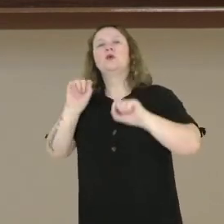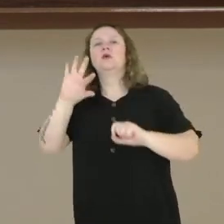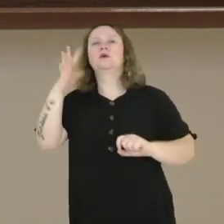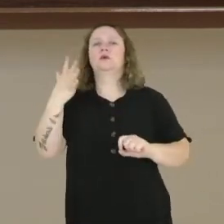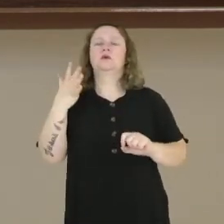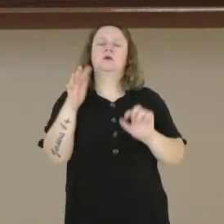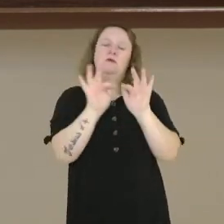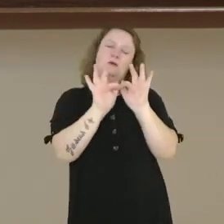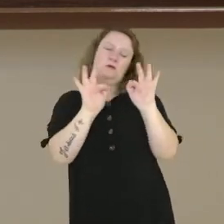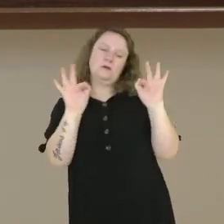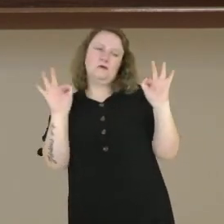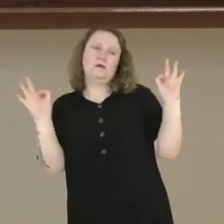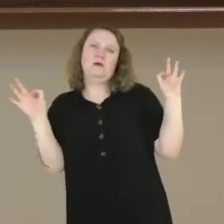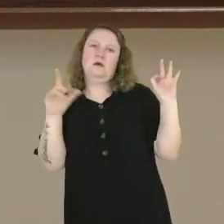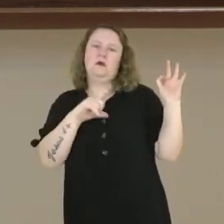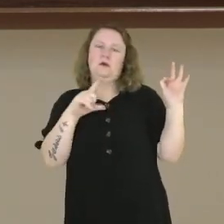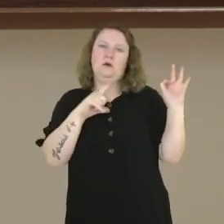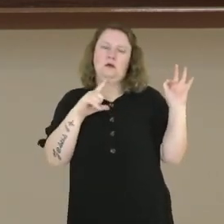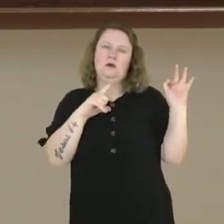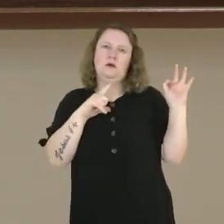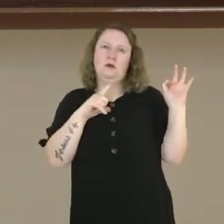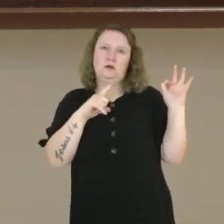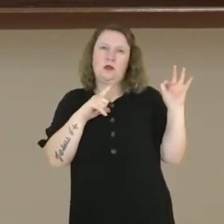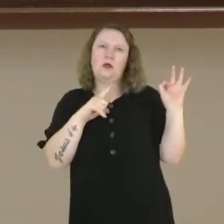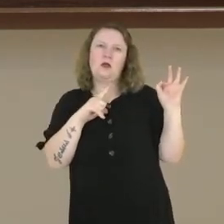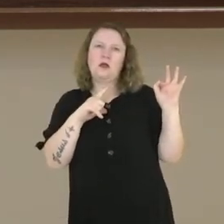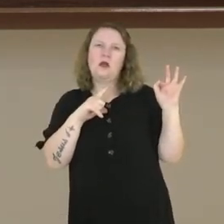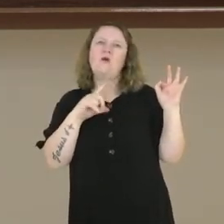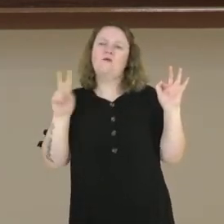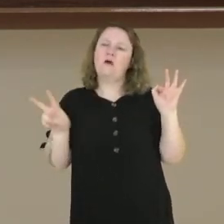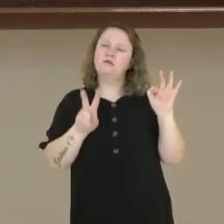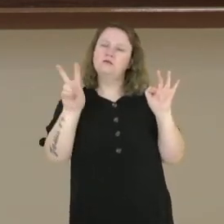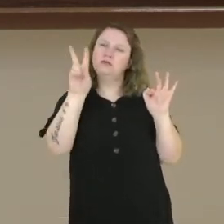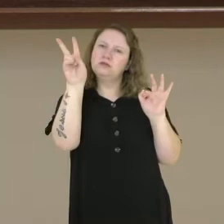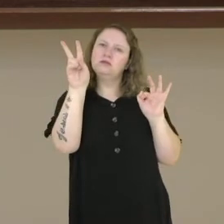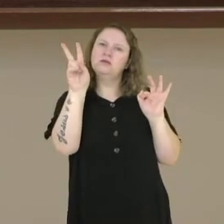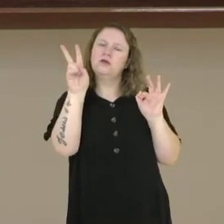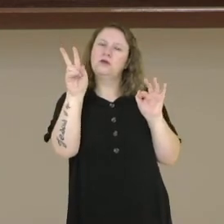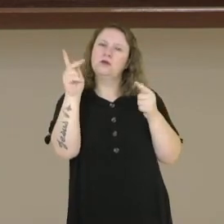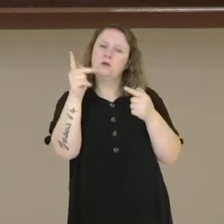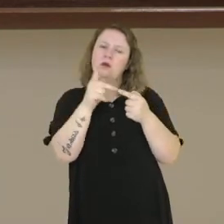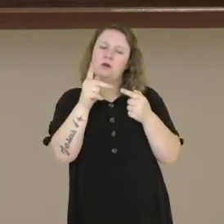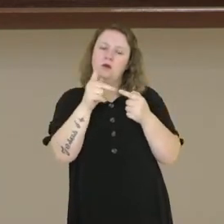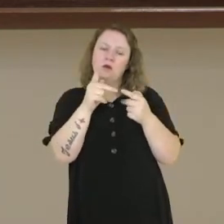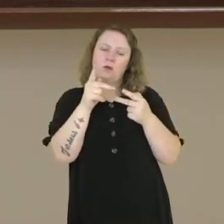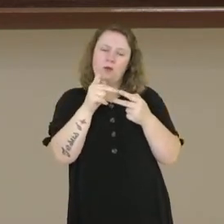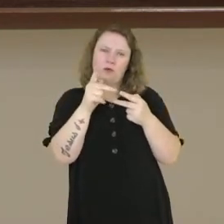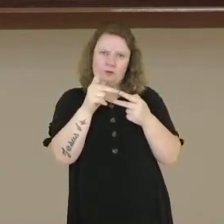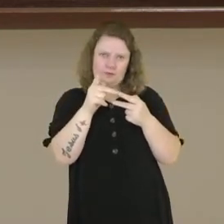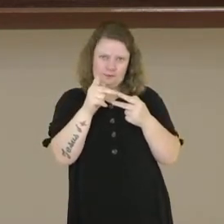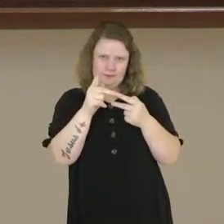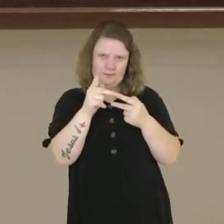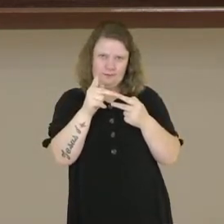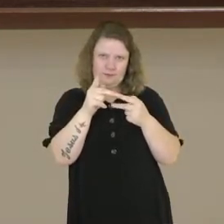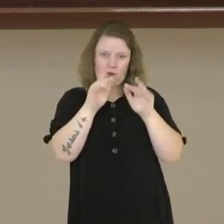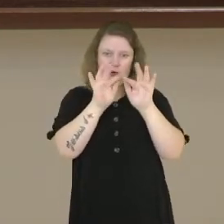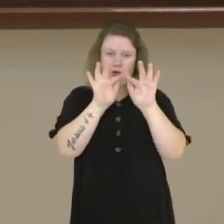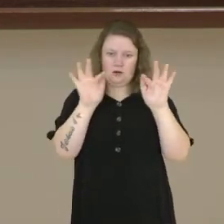completa, que tem valor de predicativo do sujeito. Por isso que é chamada de oração subordinada